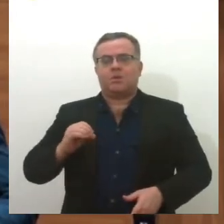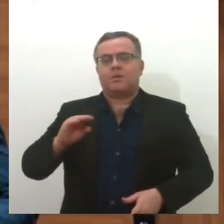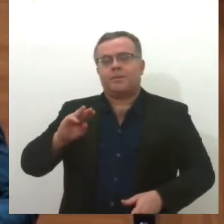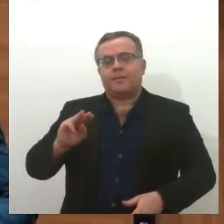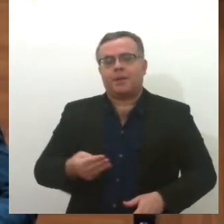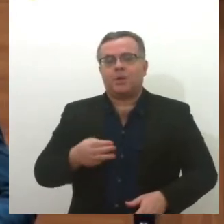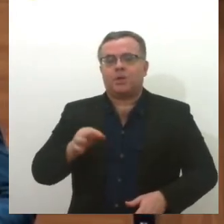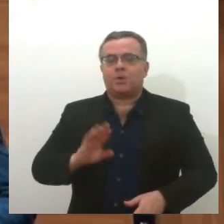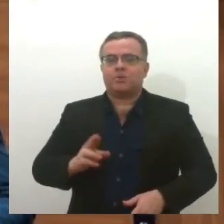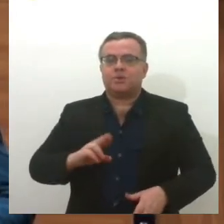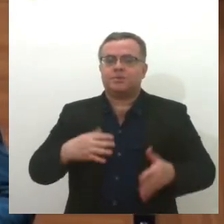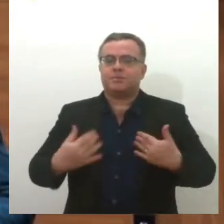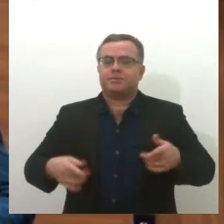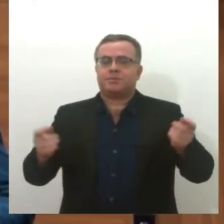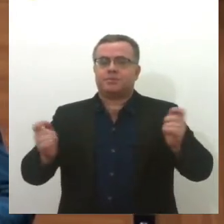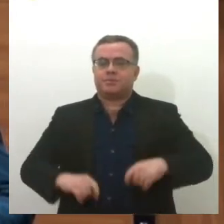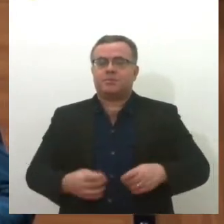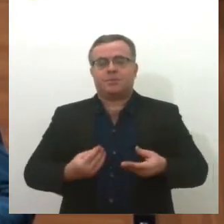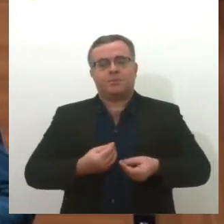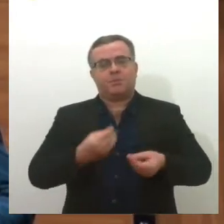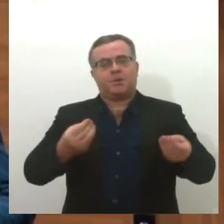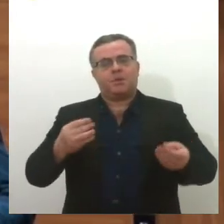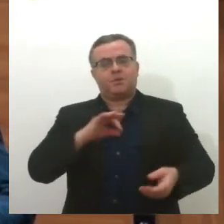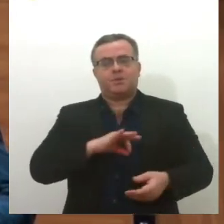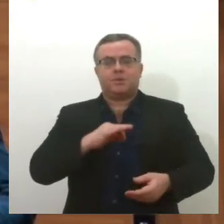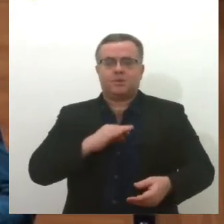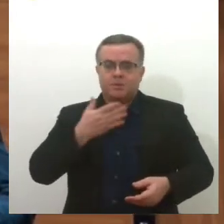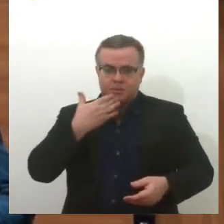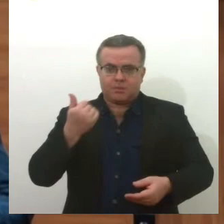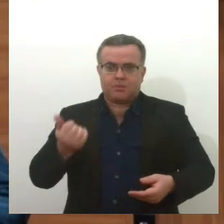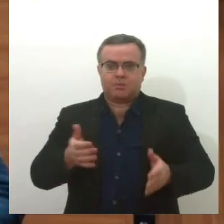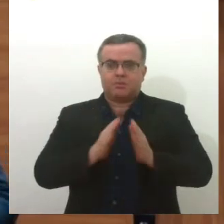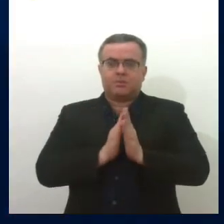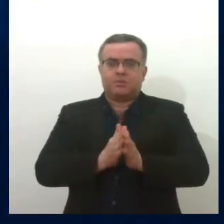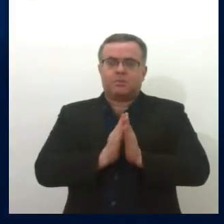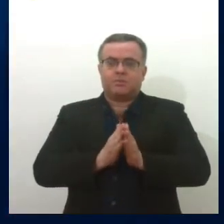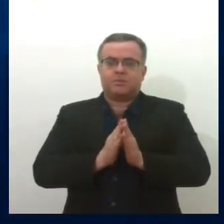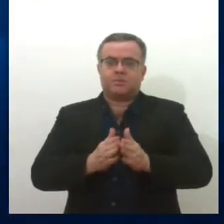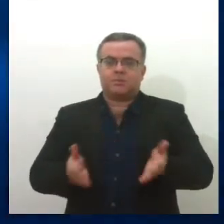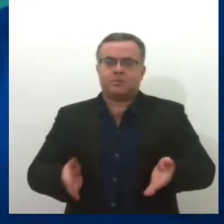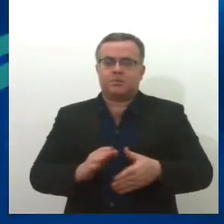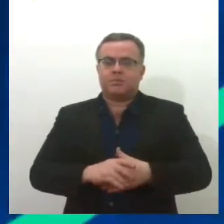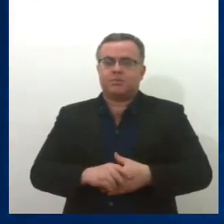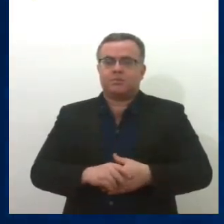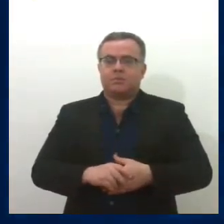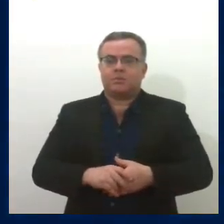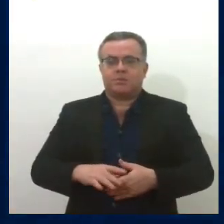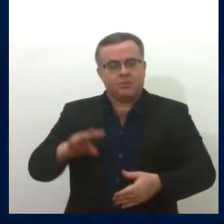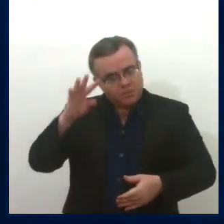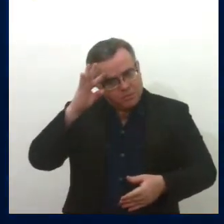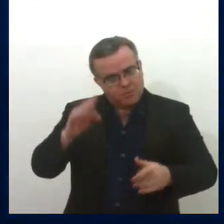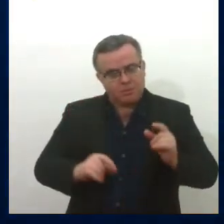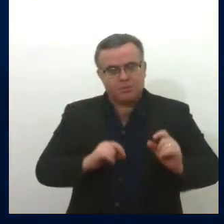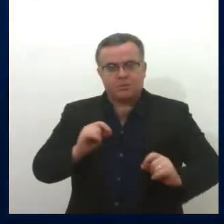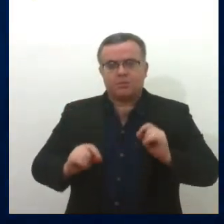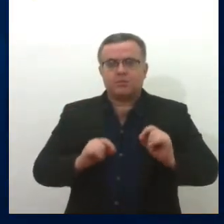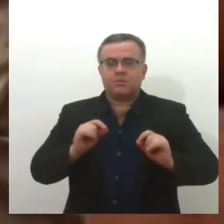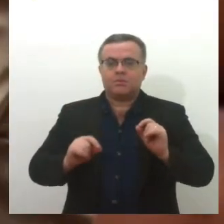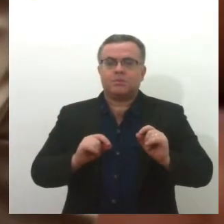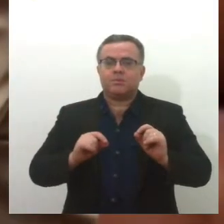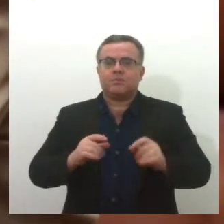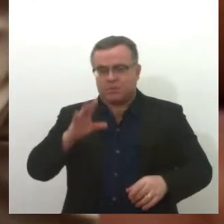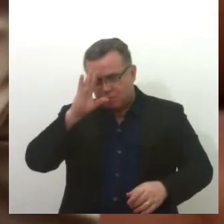Ou seja, daria para fazer algo melhor para os trabalhadores. esse é apelo que a gente faz agora ao governo do Estado. Quarta-feira. O principal